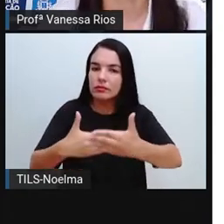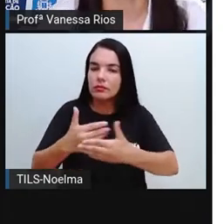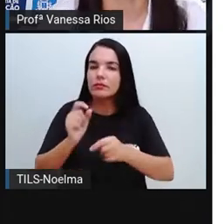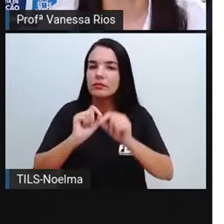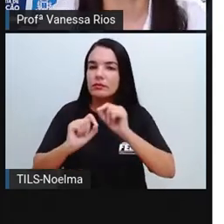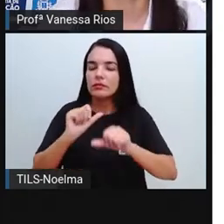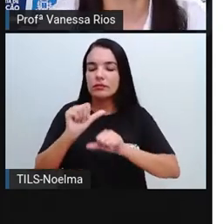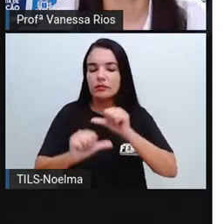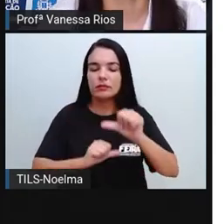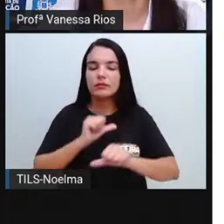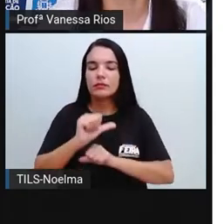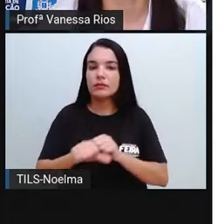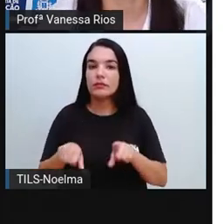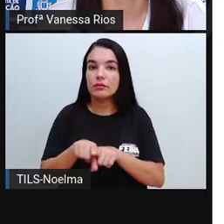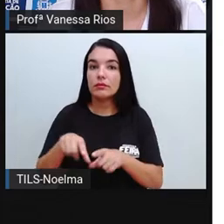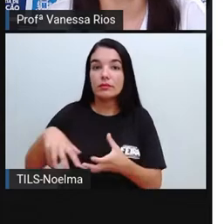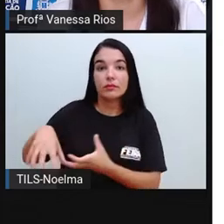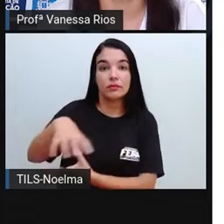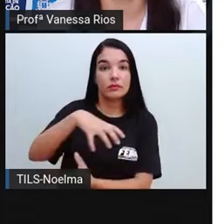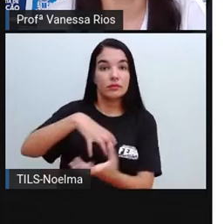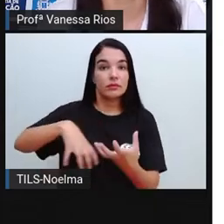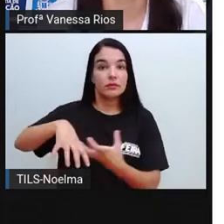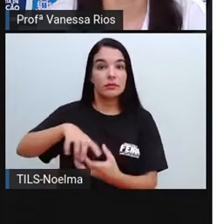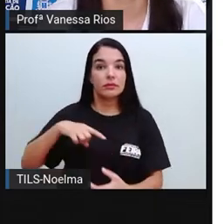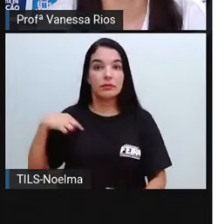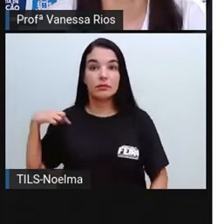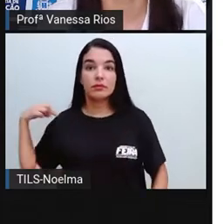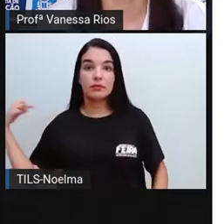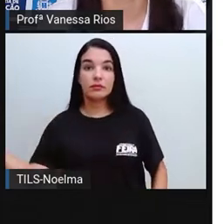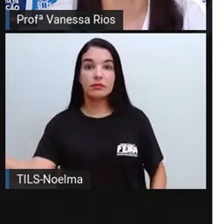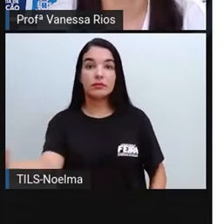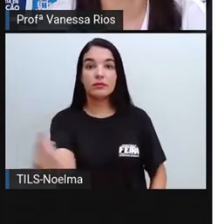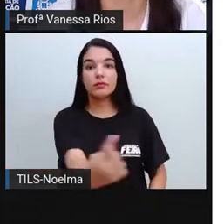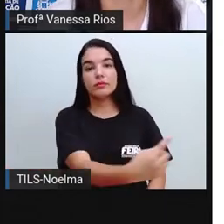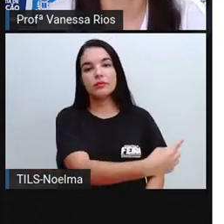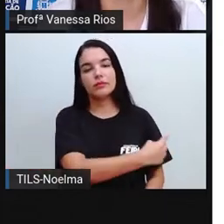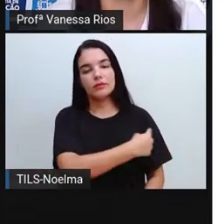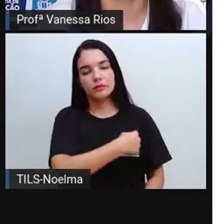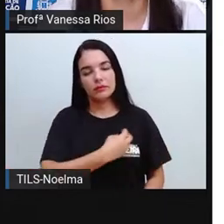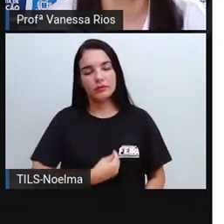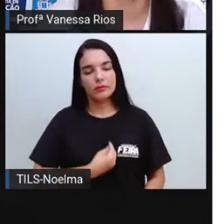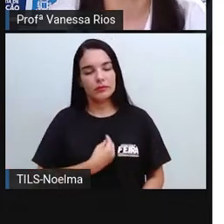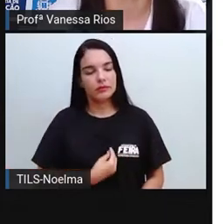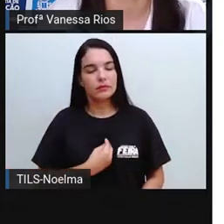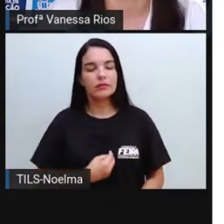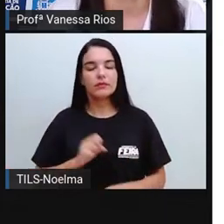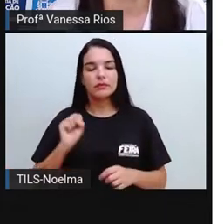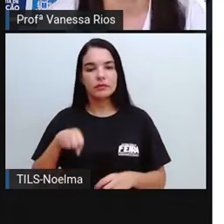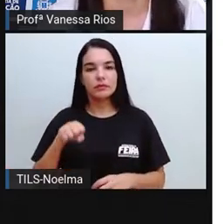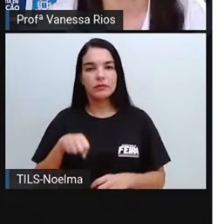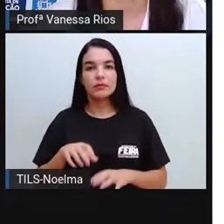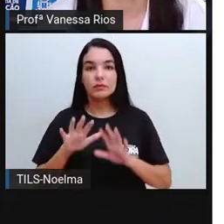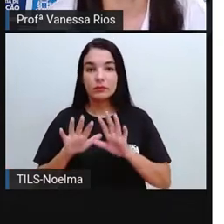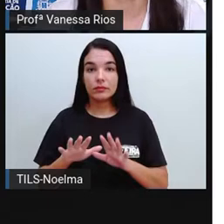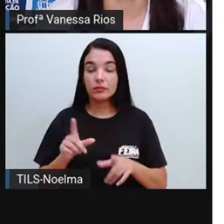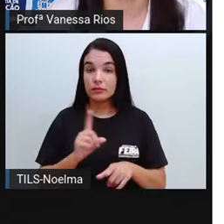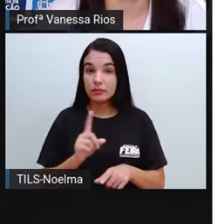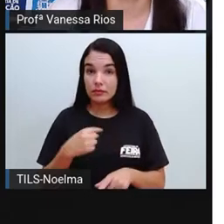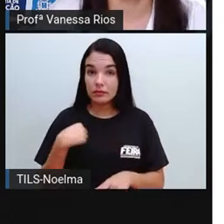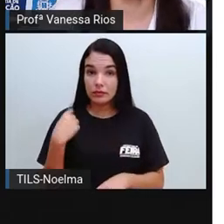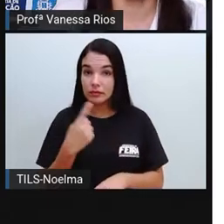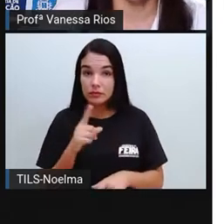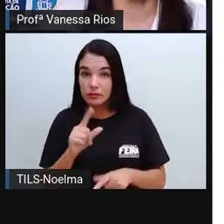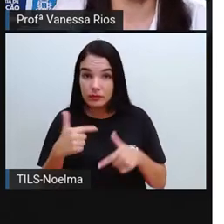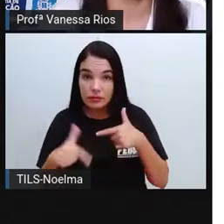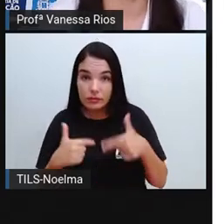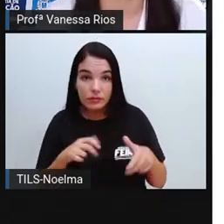ela envolve aí a vida de todos nós, mesmo que nós não tenhamos aí essa atividade como algo que nós praticamos, né?